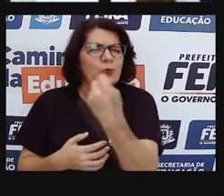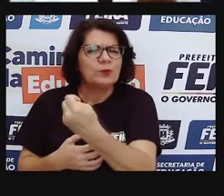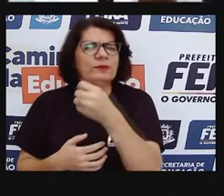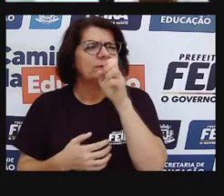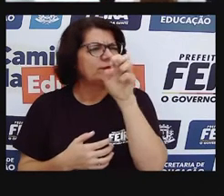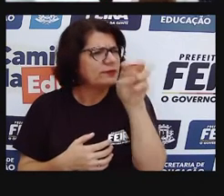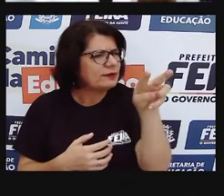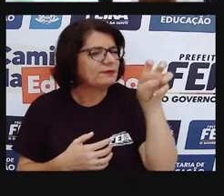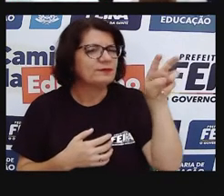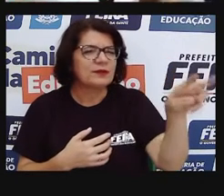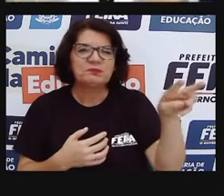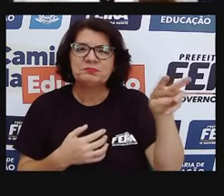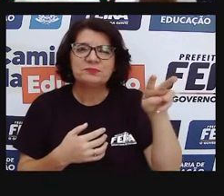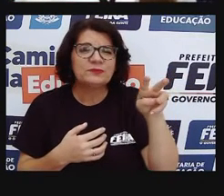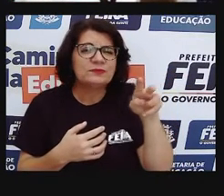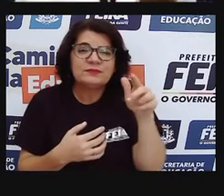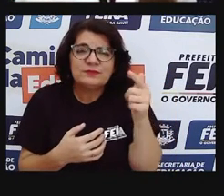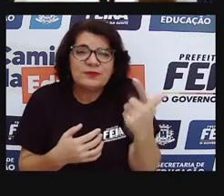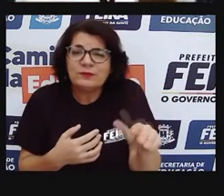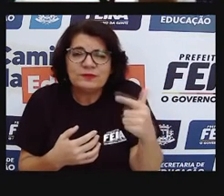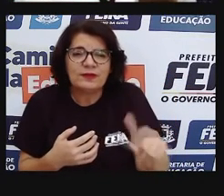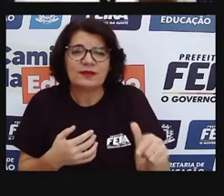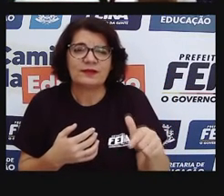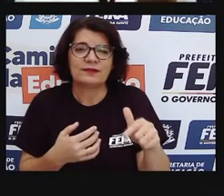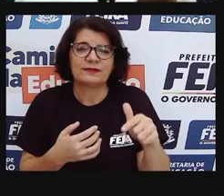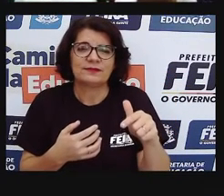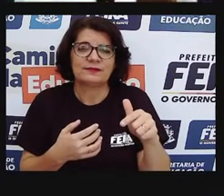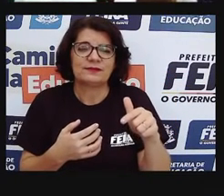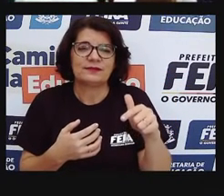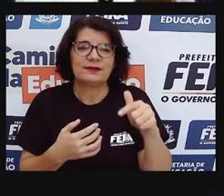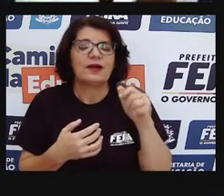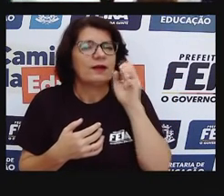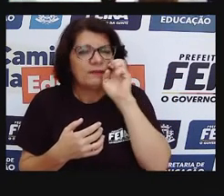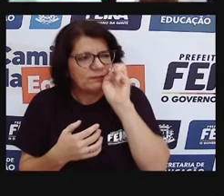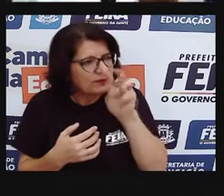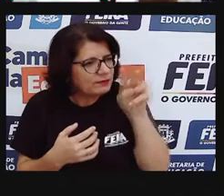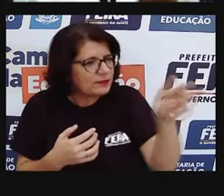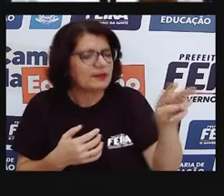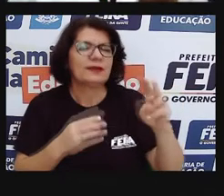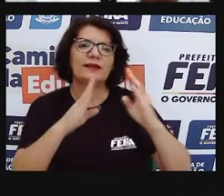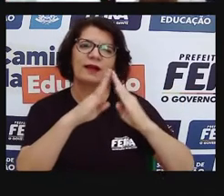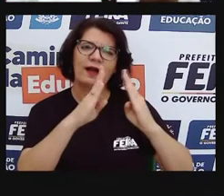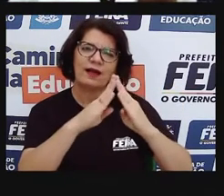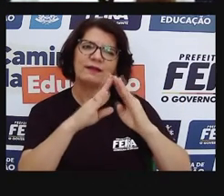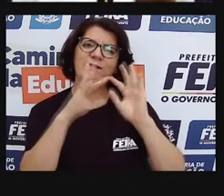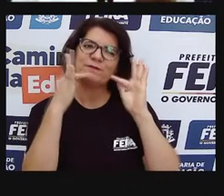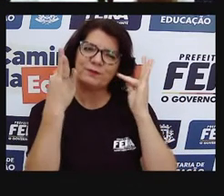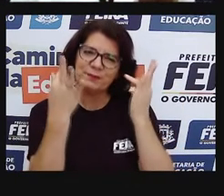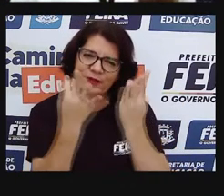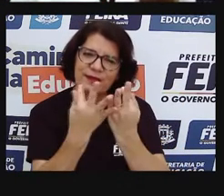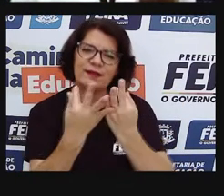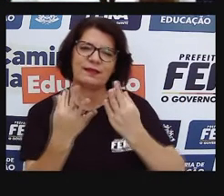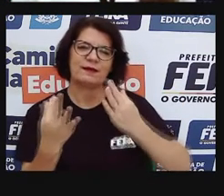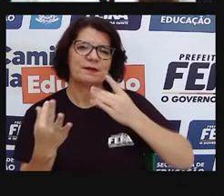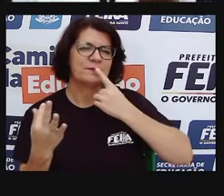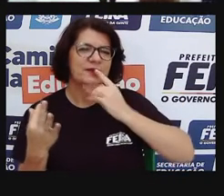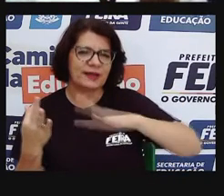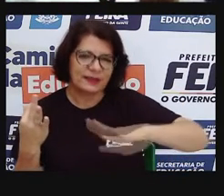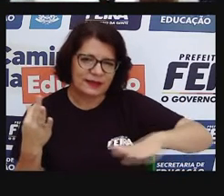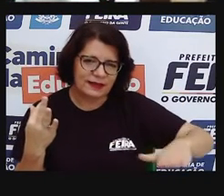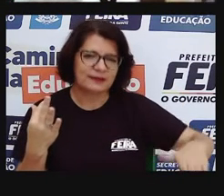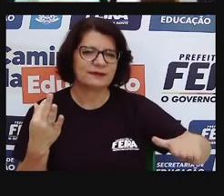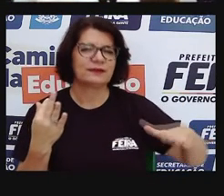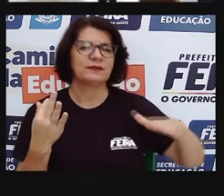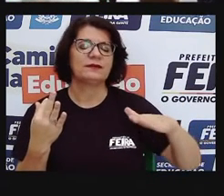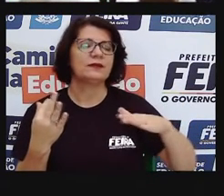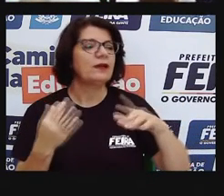que não tem um de nós, que tem a criança em casa, que tem a criança na vizinhança, que não se pegue